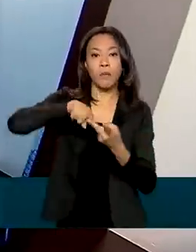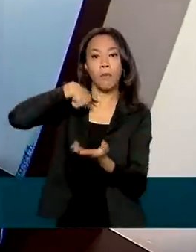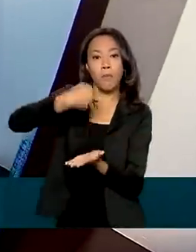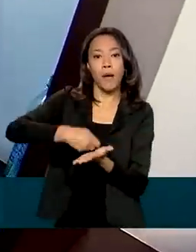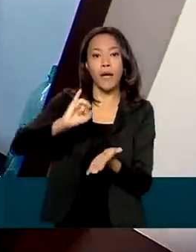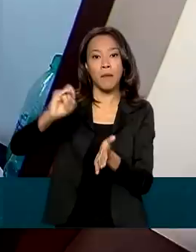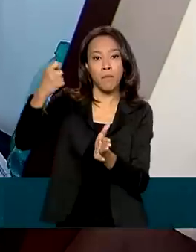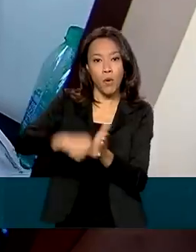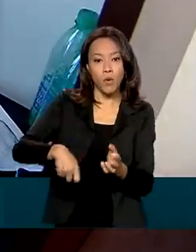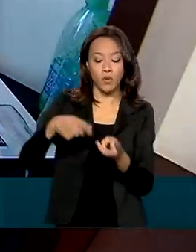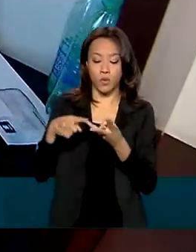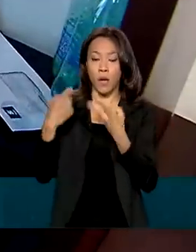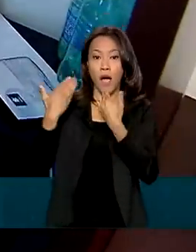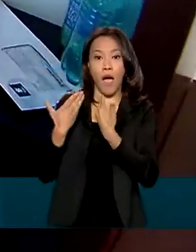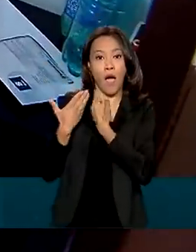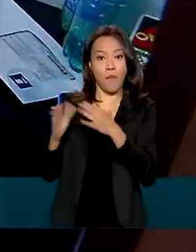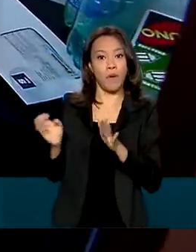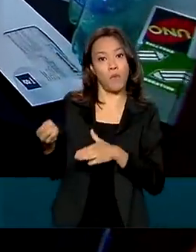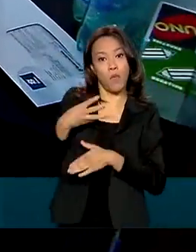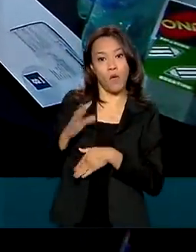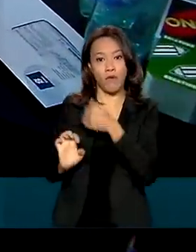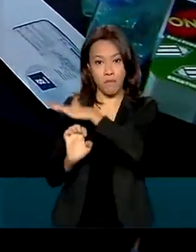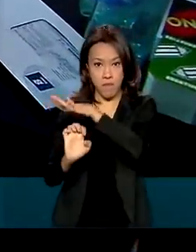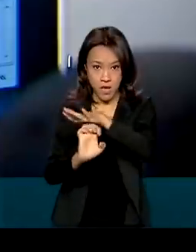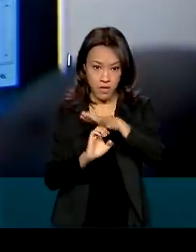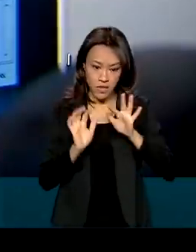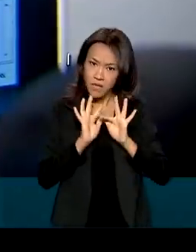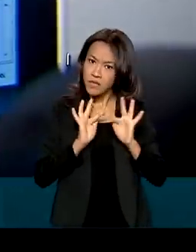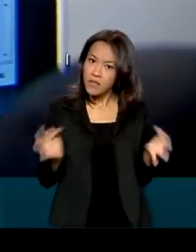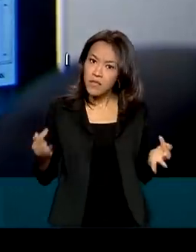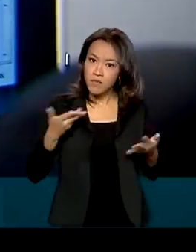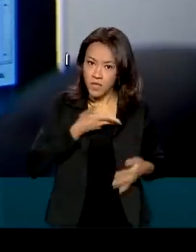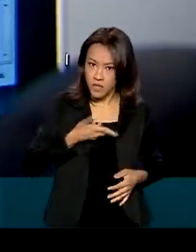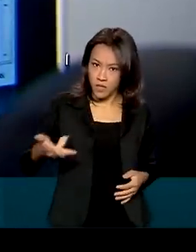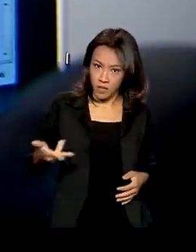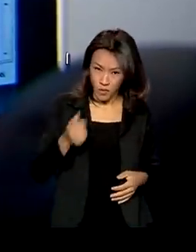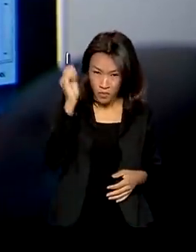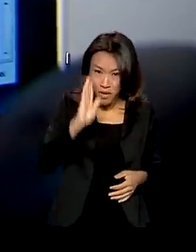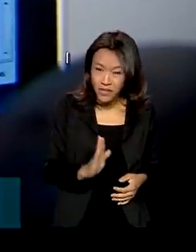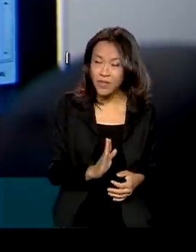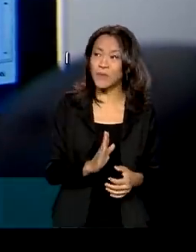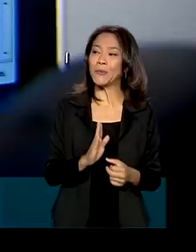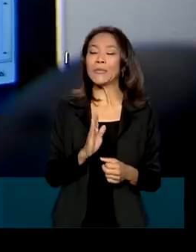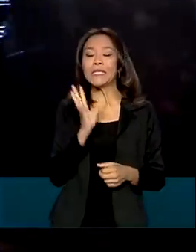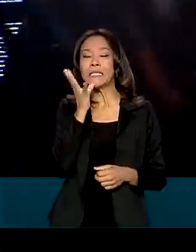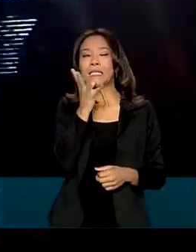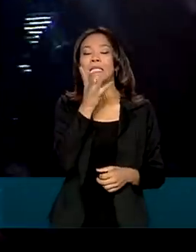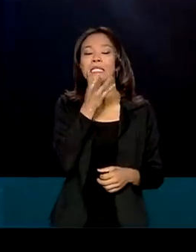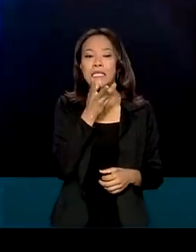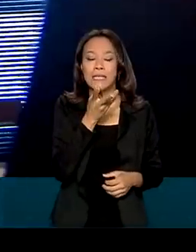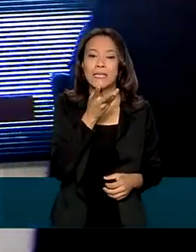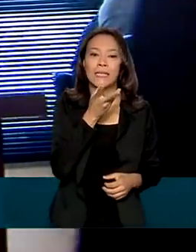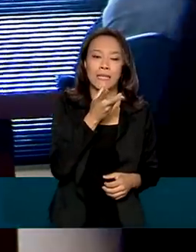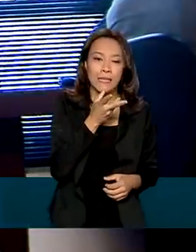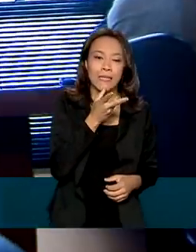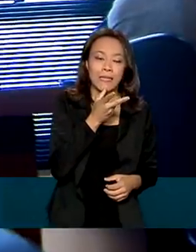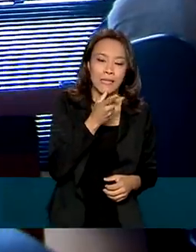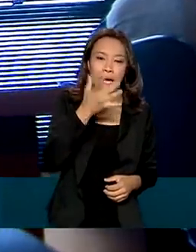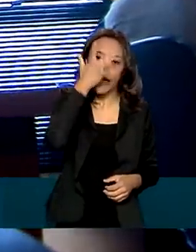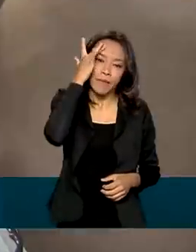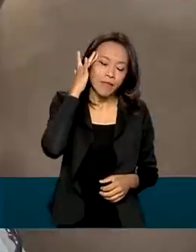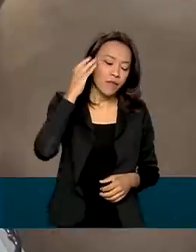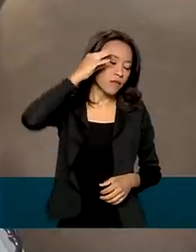abrir uma nova empresa. Procedimentos simples, mas que no Brasil muitas vezes tomam tempo e desanimam qualquer